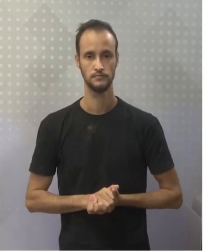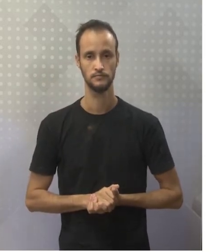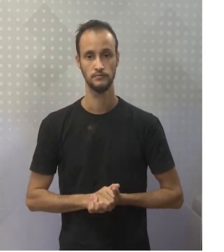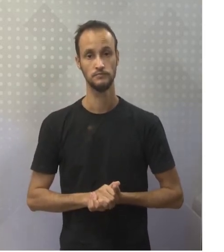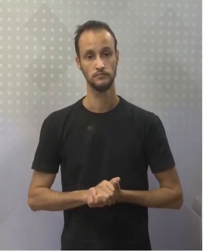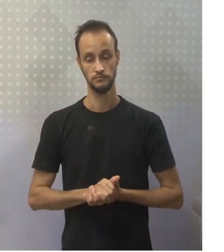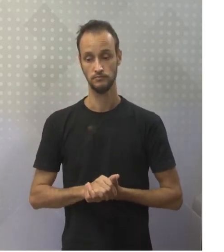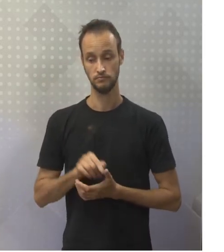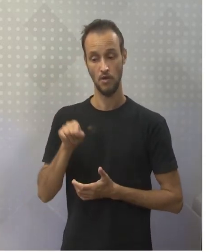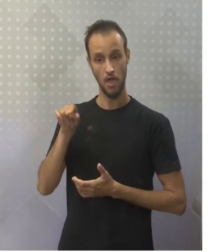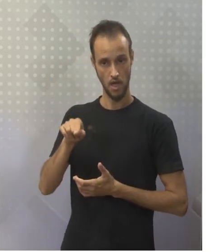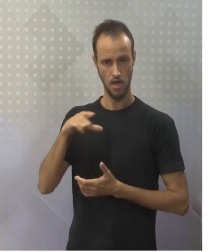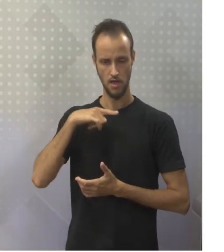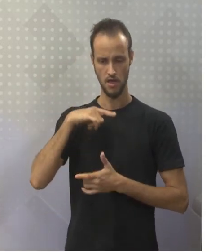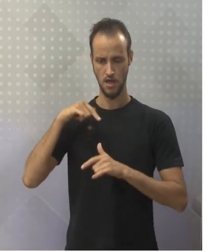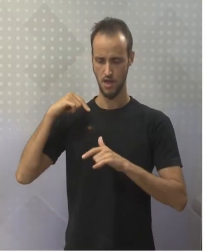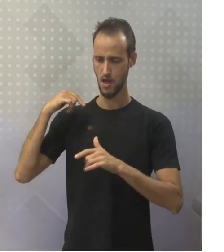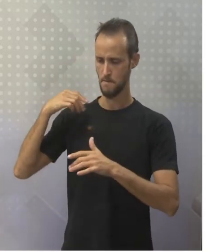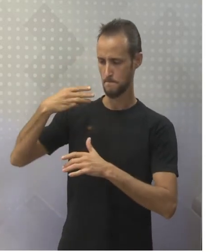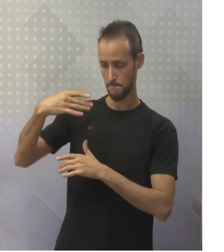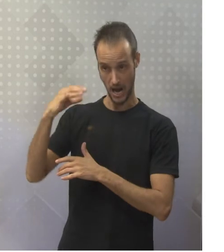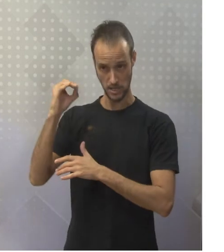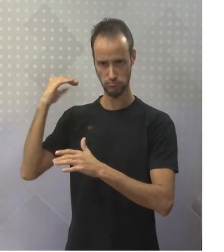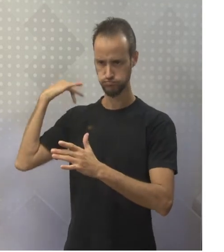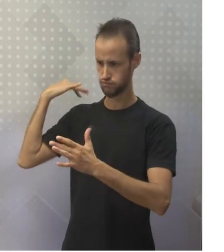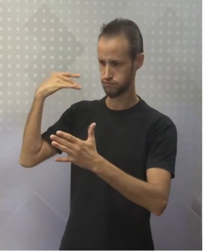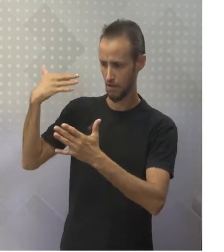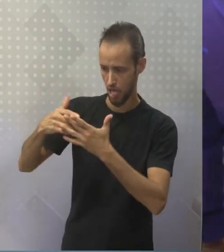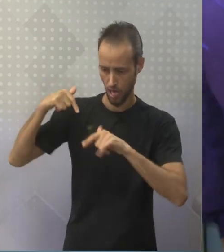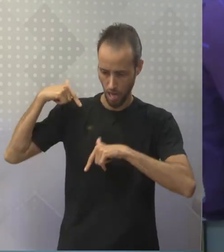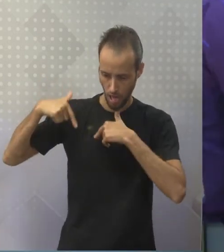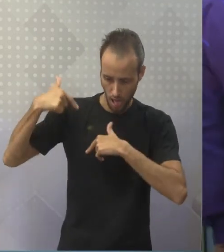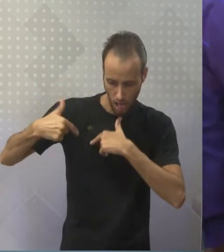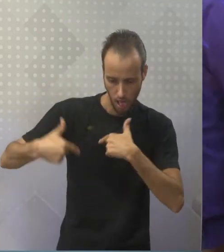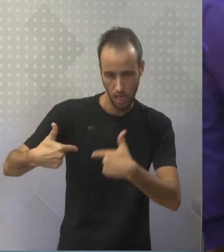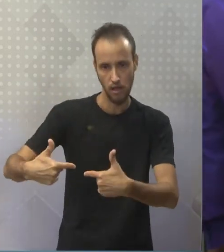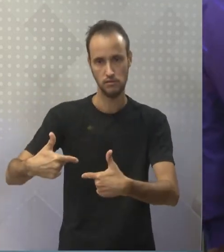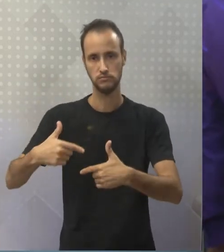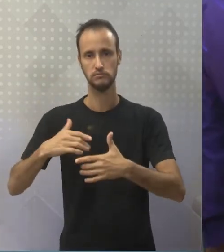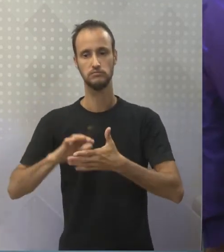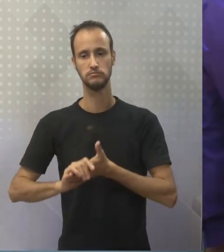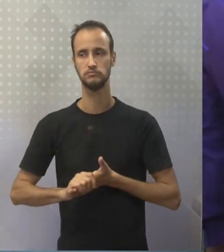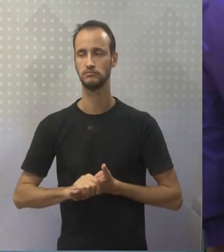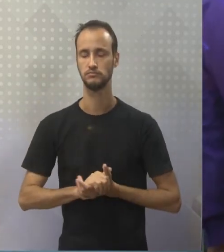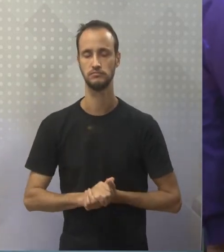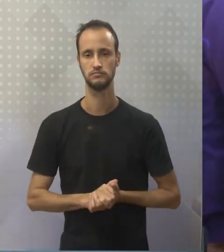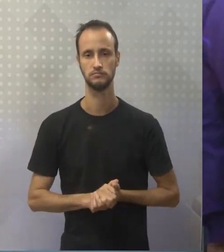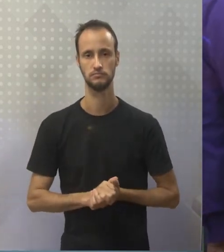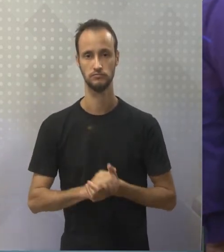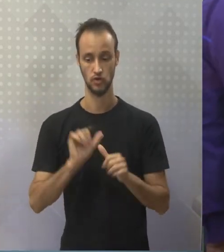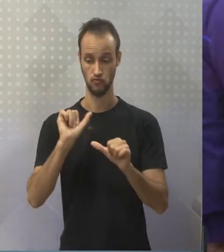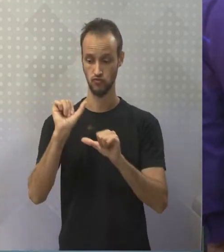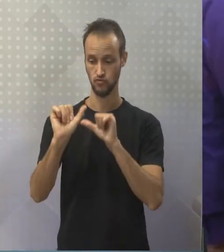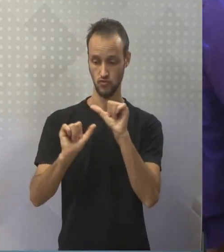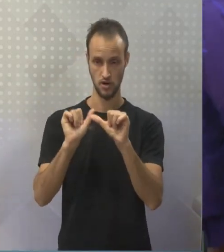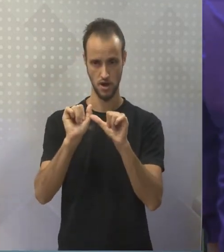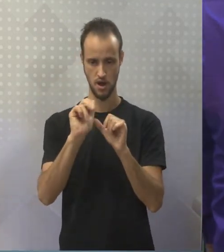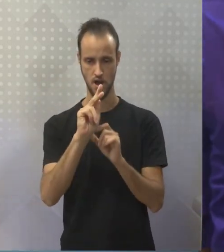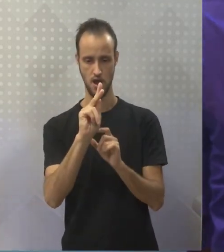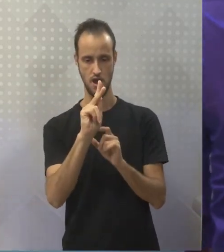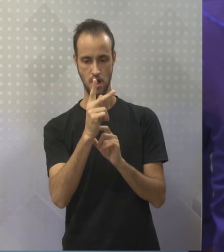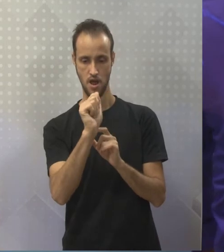Linda tem trabalhado bastante desde março. Então, o é eu faço aqui, ó? Eu vou trocar has por Linda. É isso?